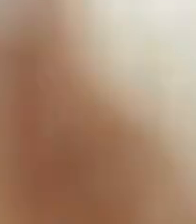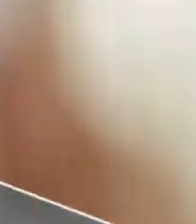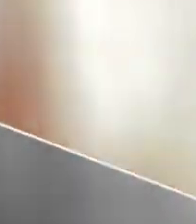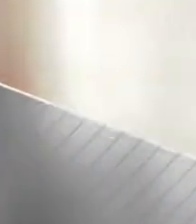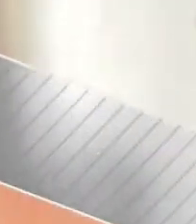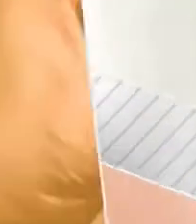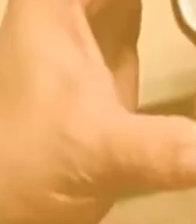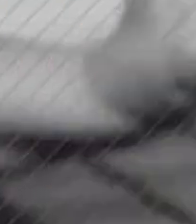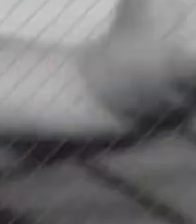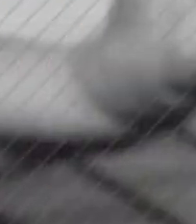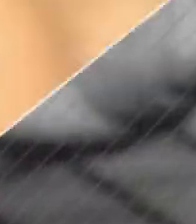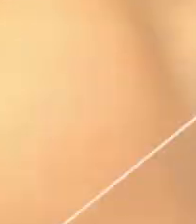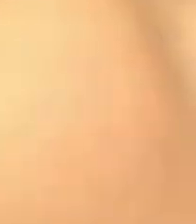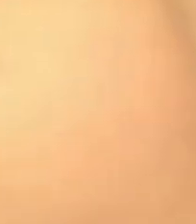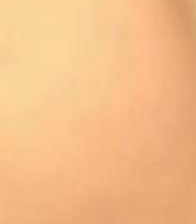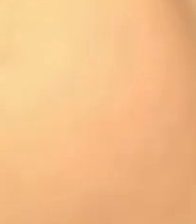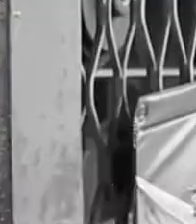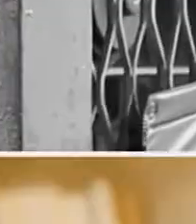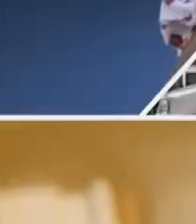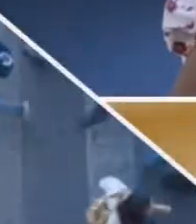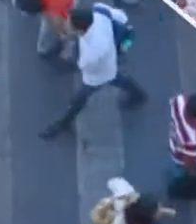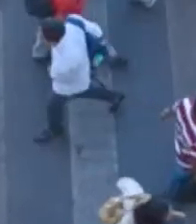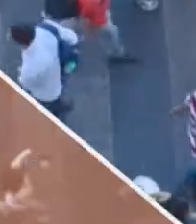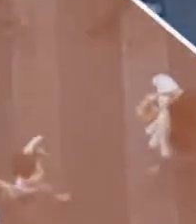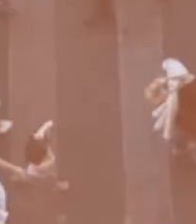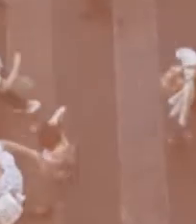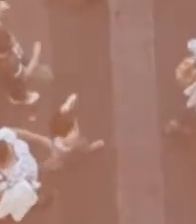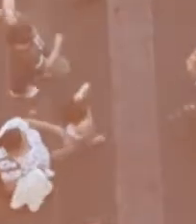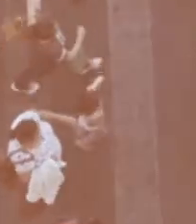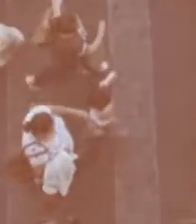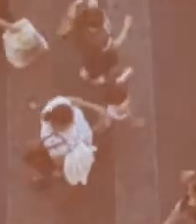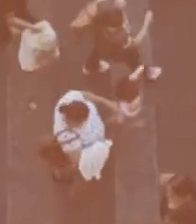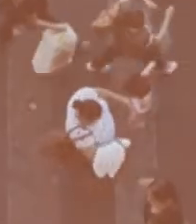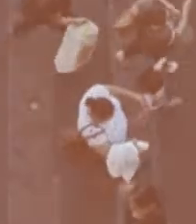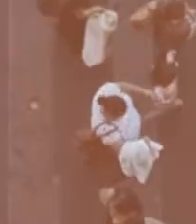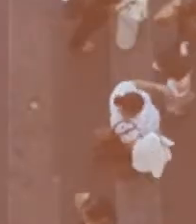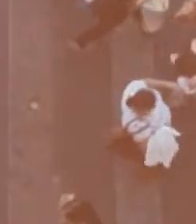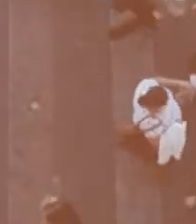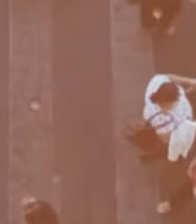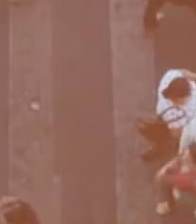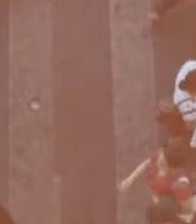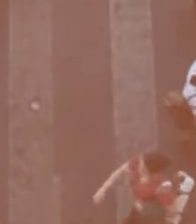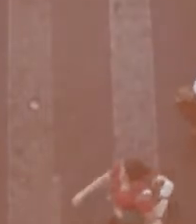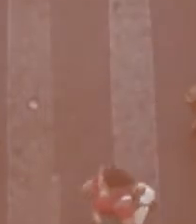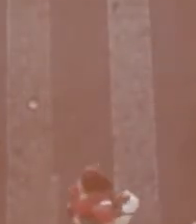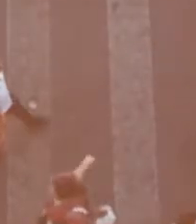Transcrição e por Quintena Coelho Legendas por Quintena Coelho